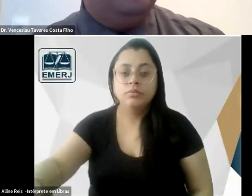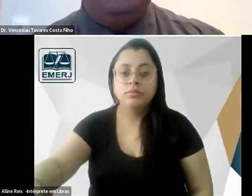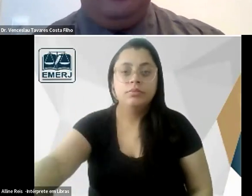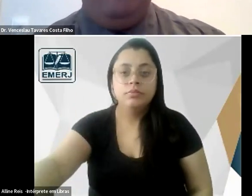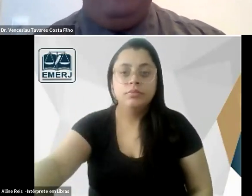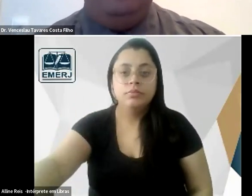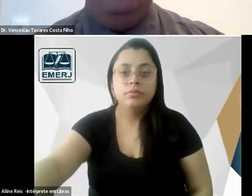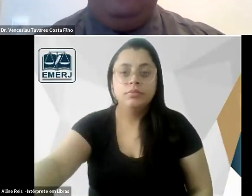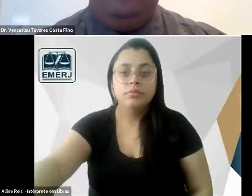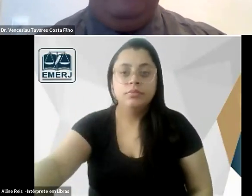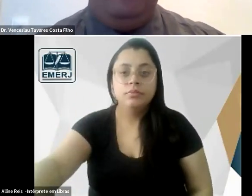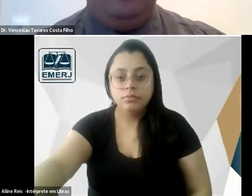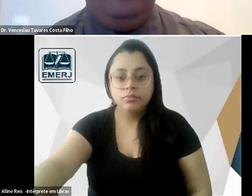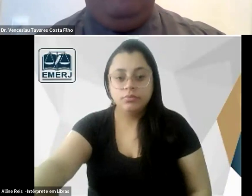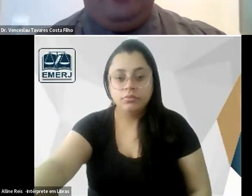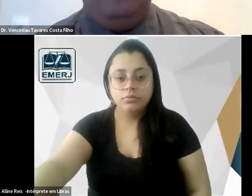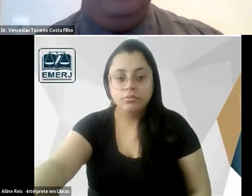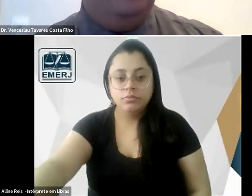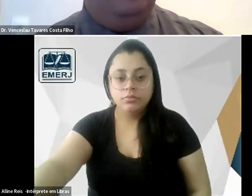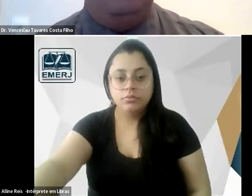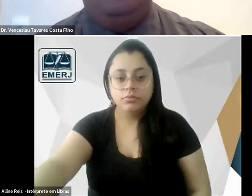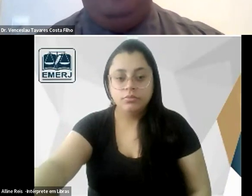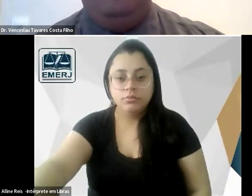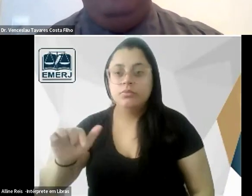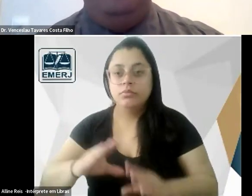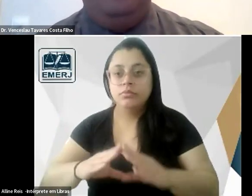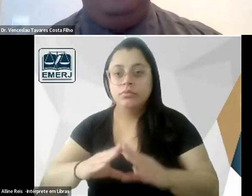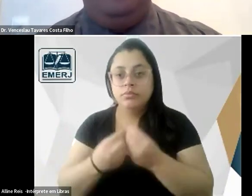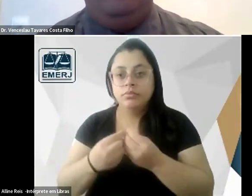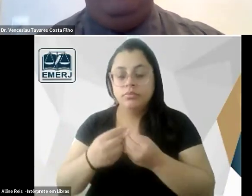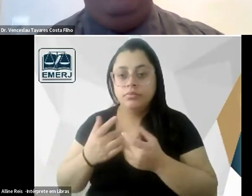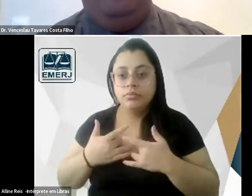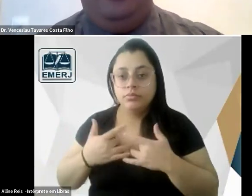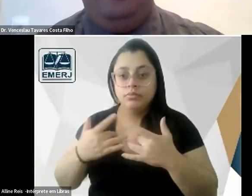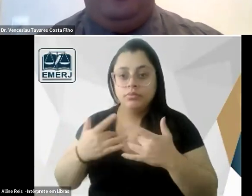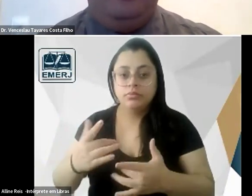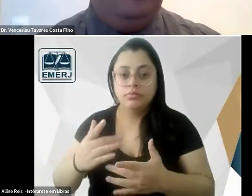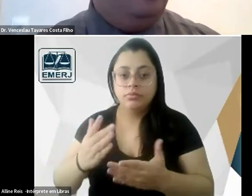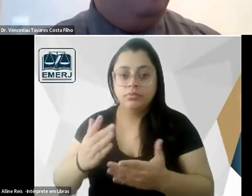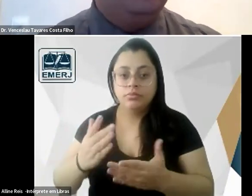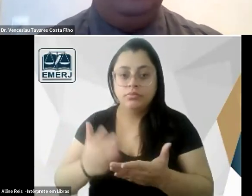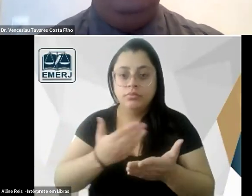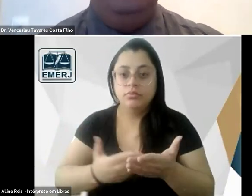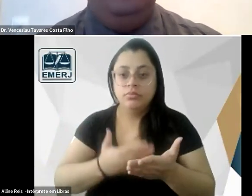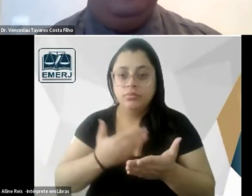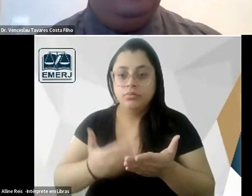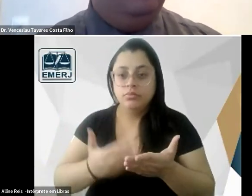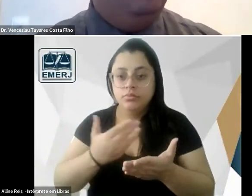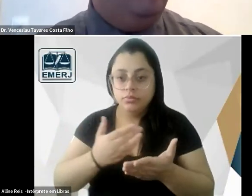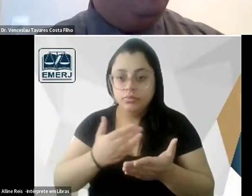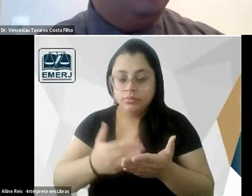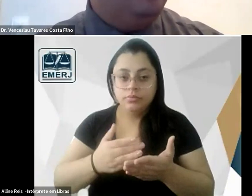mas a família dele doou o livro para a faculdade de Direito da Universidade de Pernambuco e aí eu pude tomar emprestado